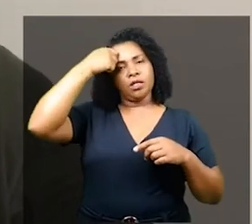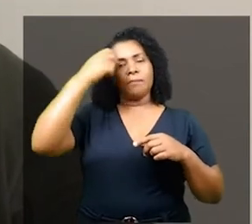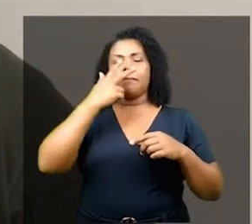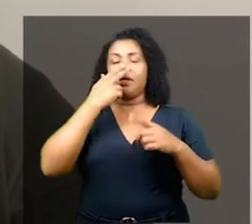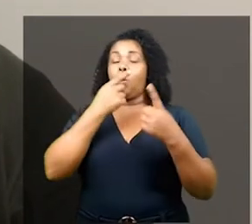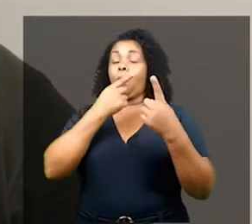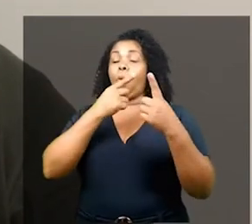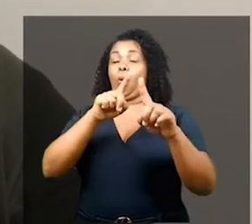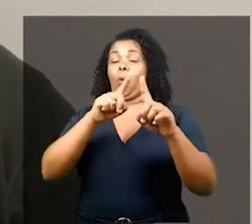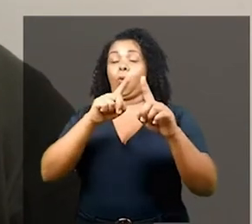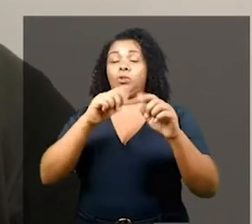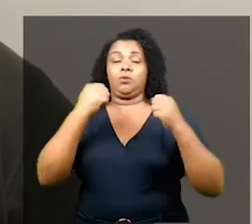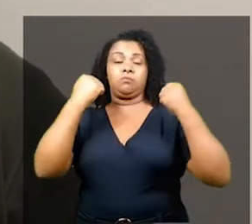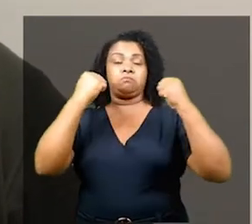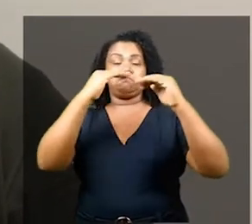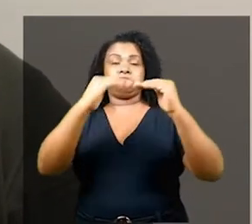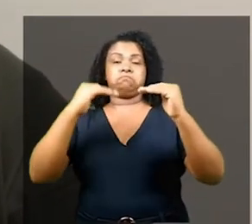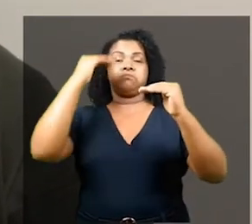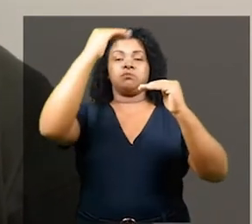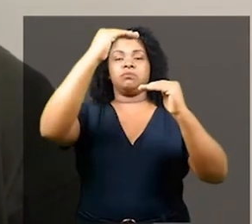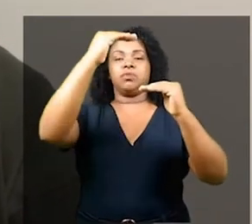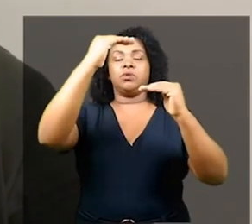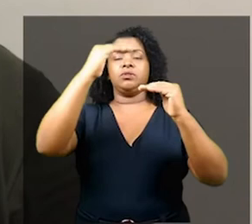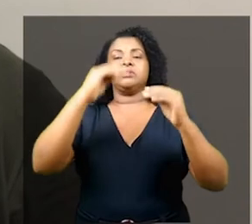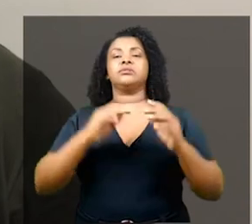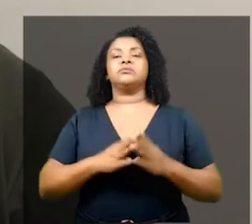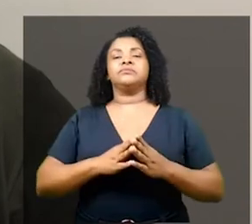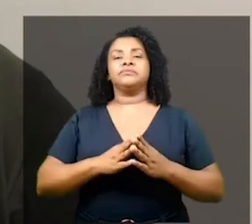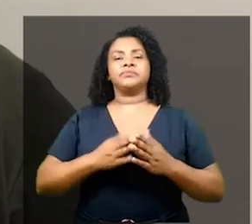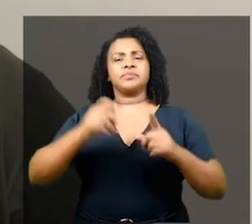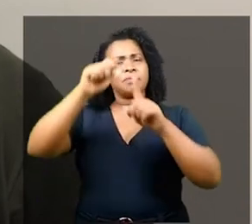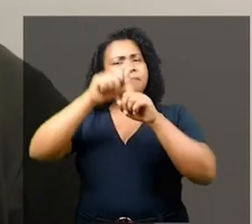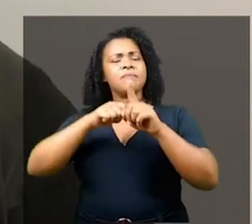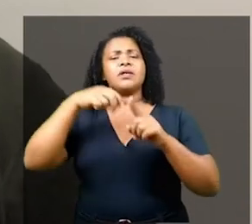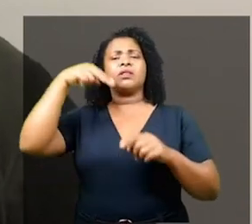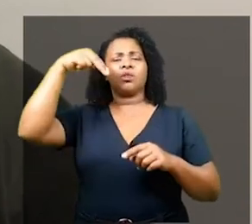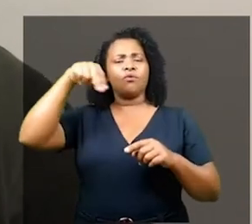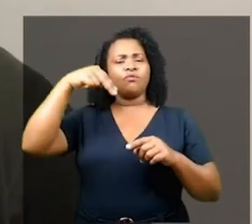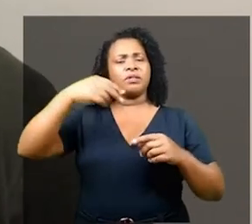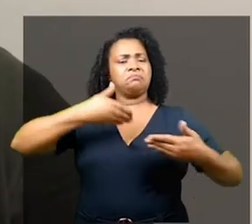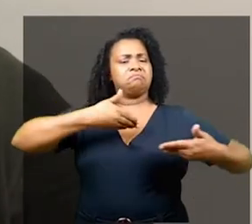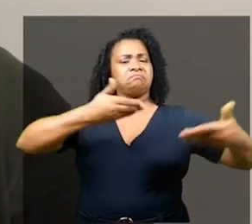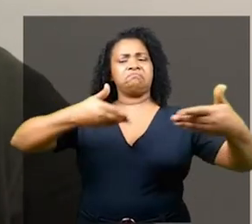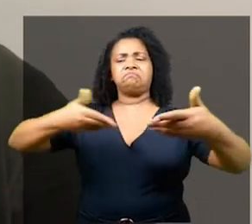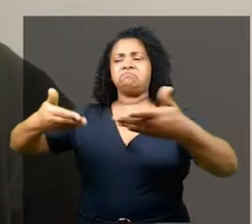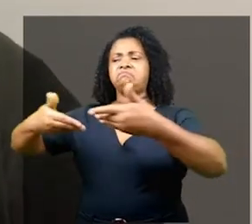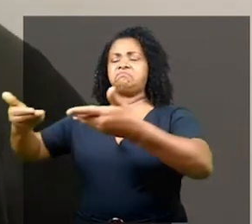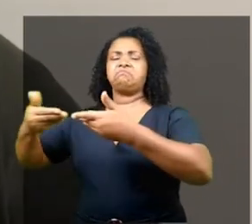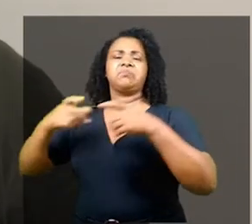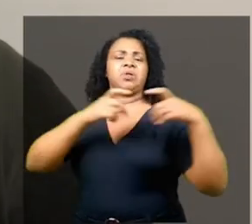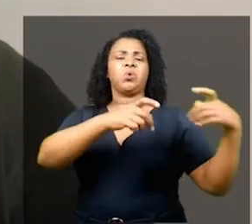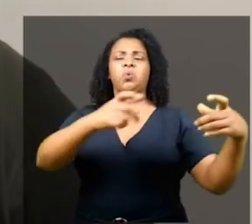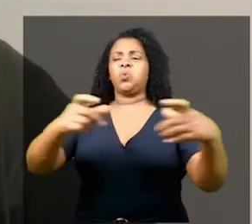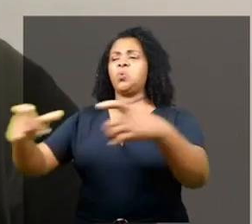No mês de novembro, novembro da consciência negra, eu tenho sido comumente convidada para falar em